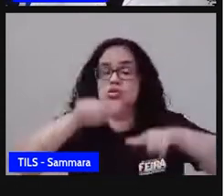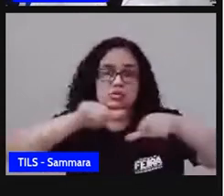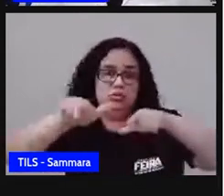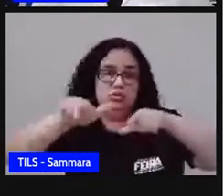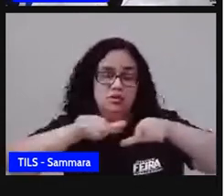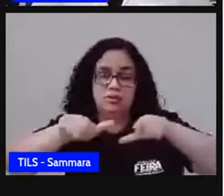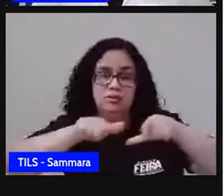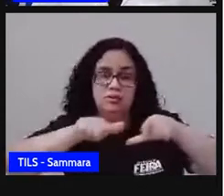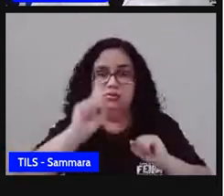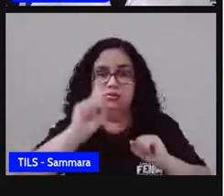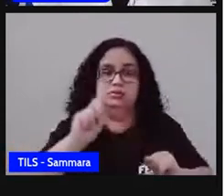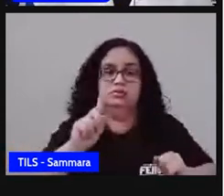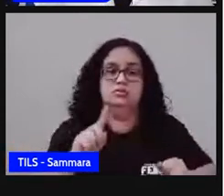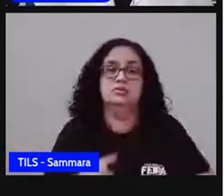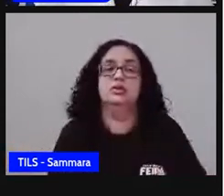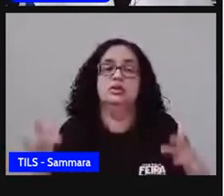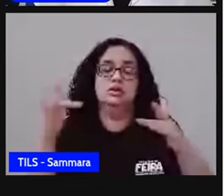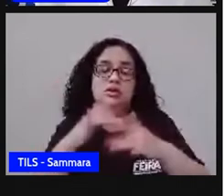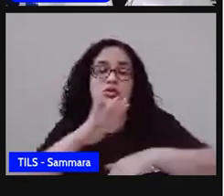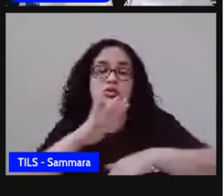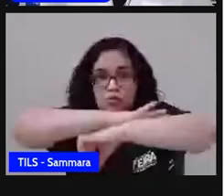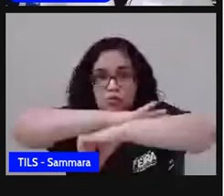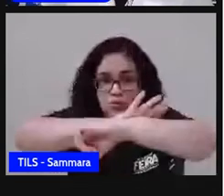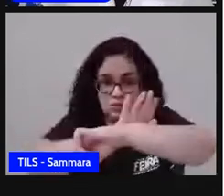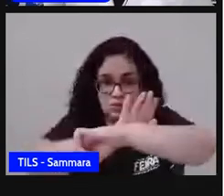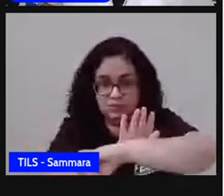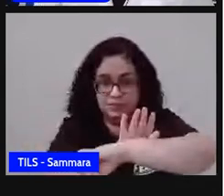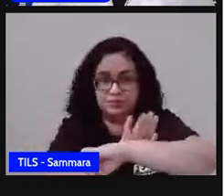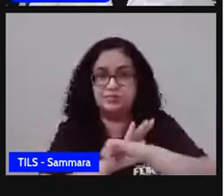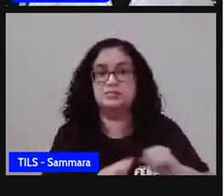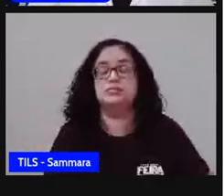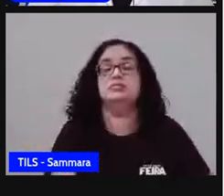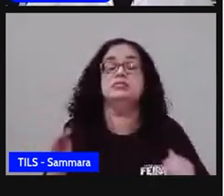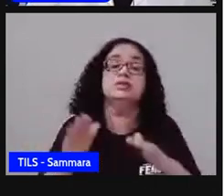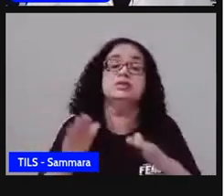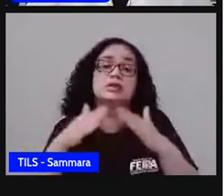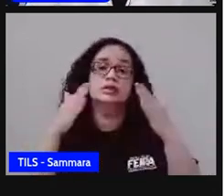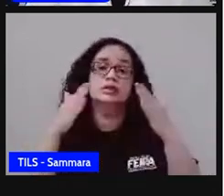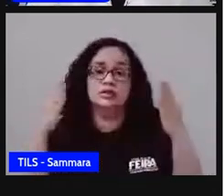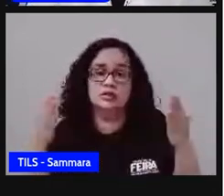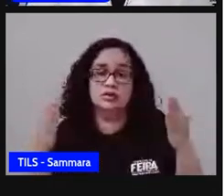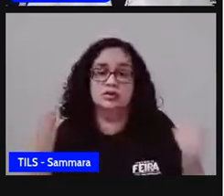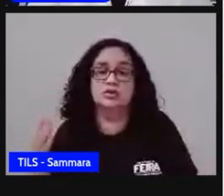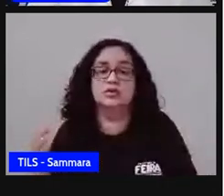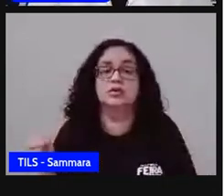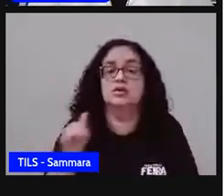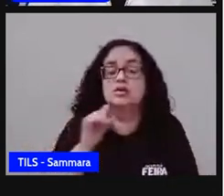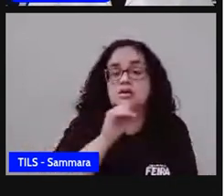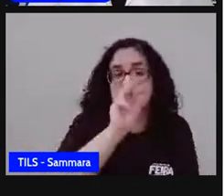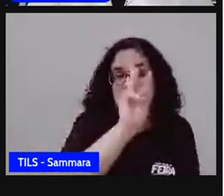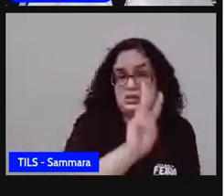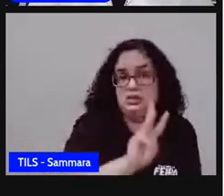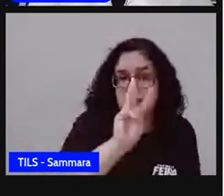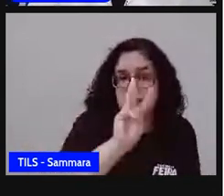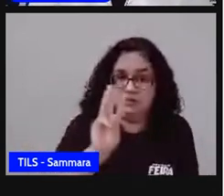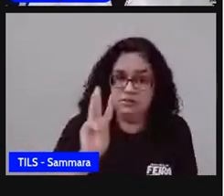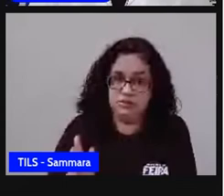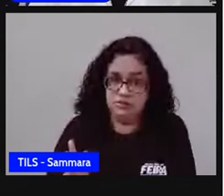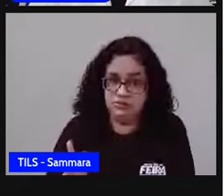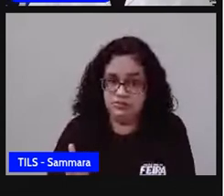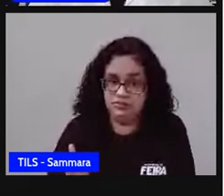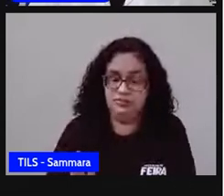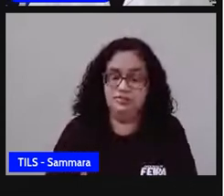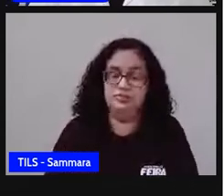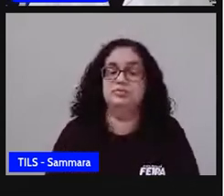né? ligado à questão do racismo, tá? Então, com esse site aqui, ó, esse